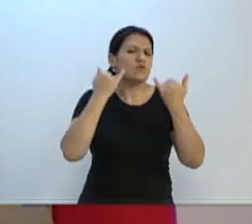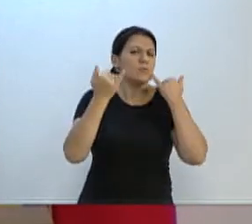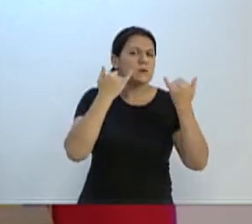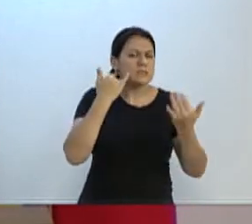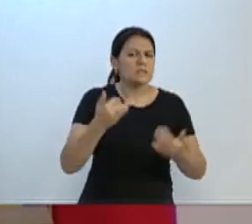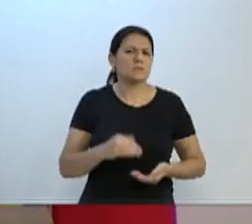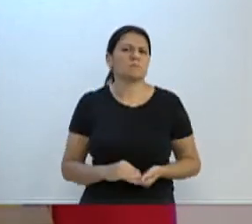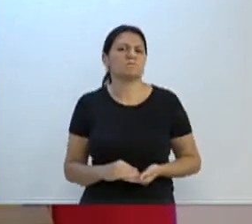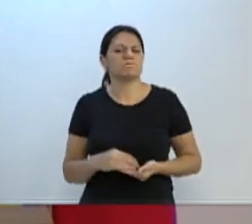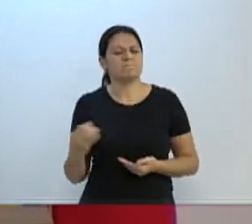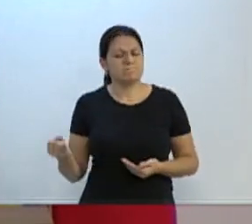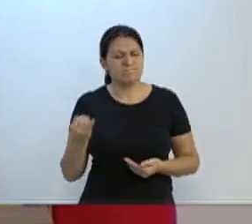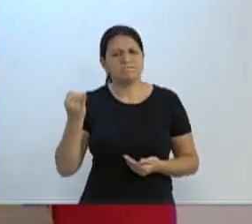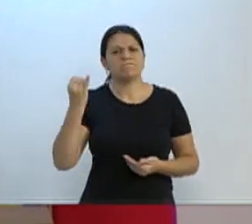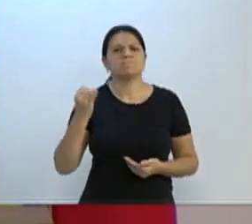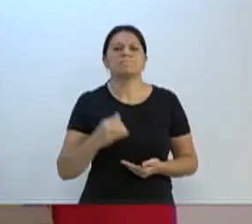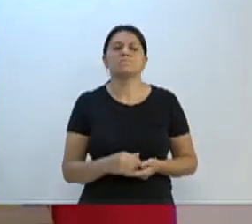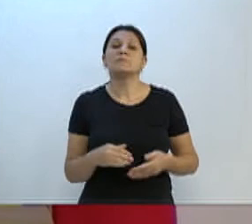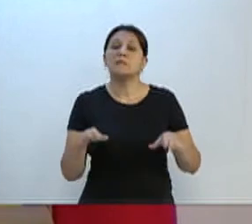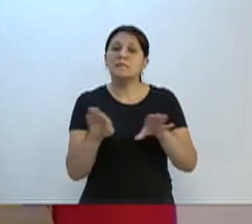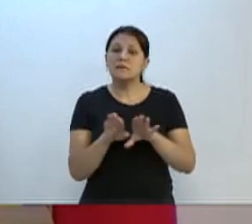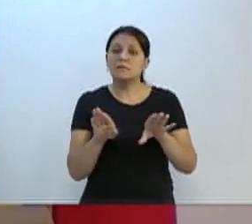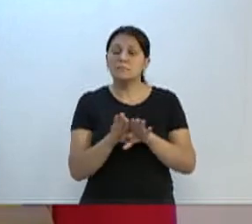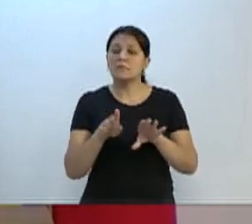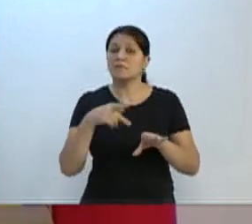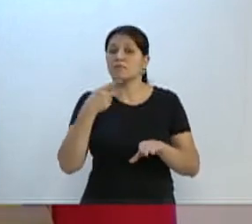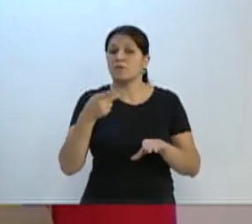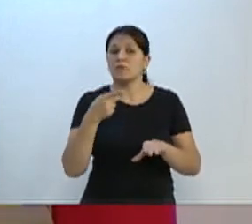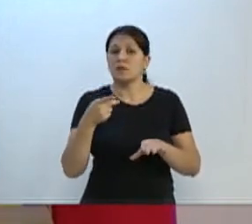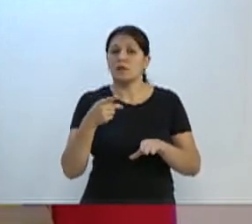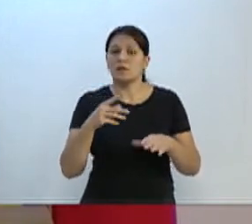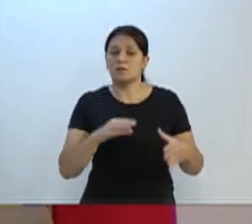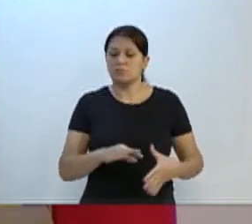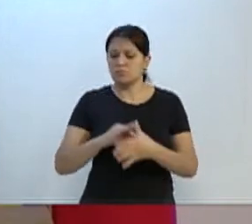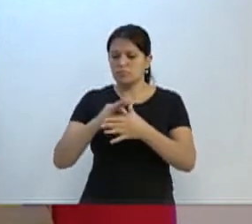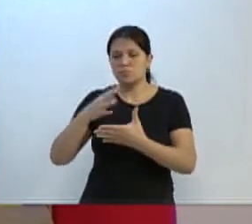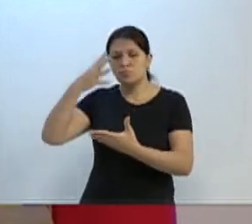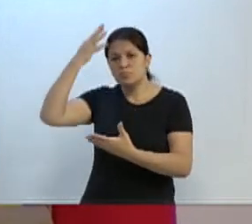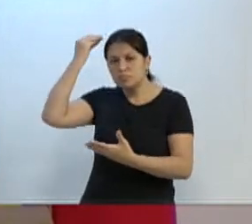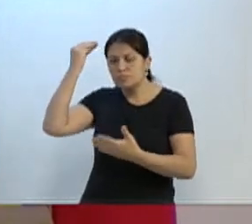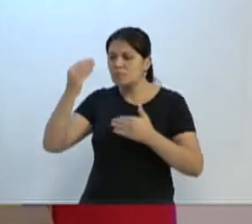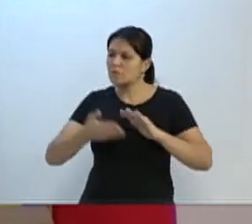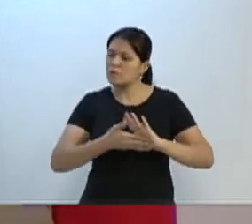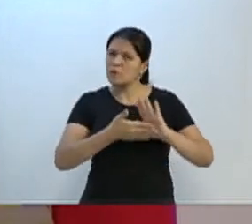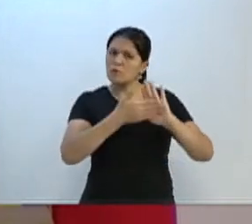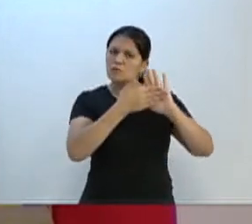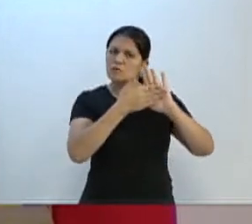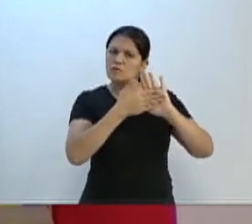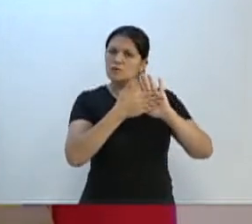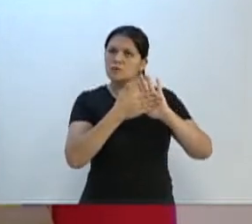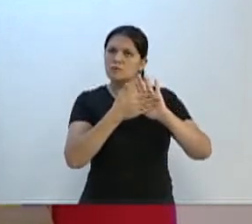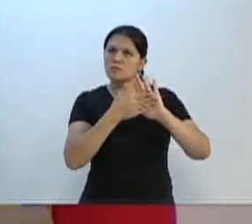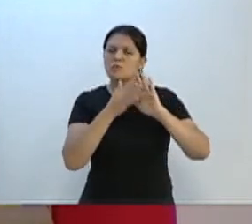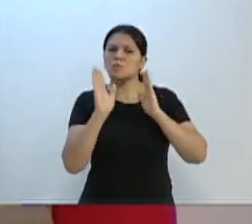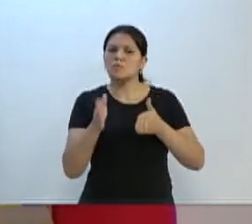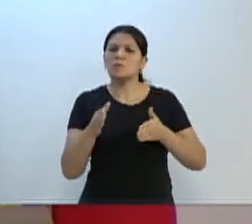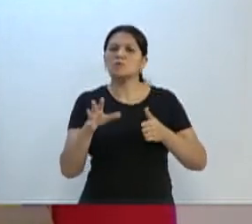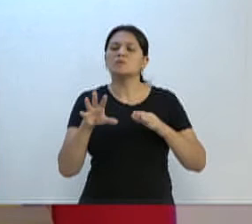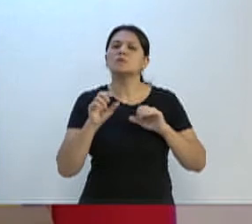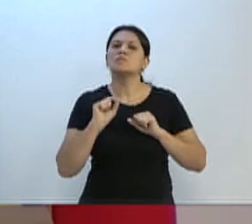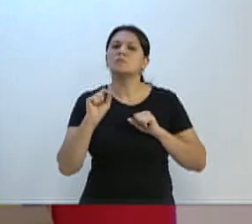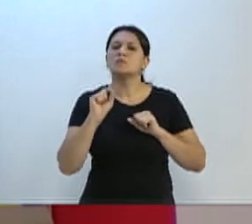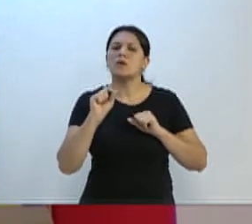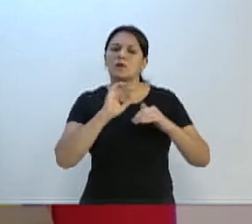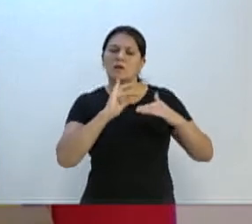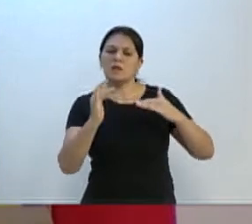Isso que é importante. Também quero dizer aqui, ressaltar, líder do governo, leve esse elogio. Eu hoje mesmo recebi, através das